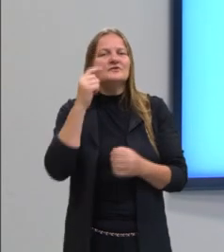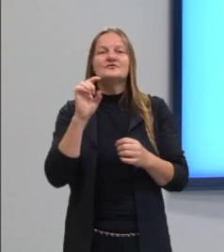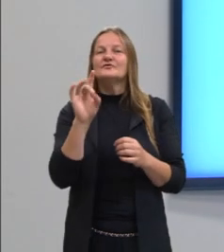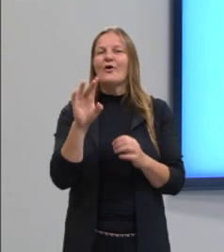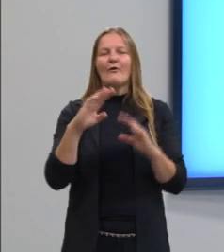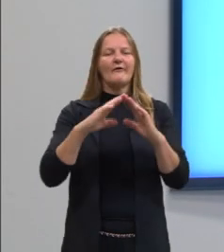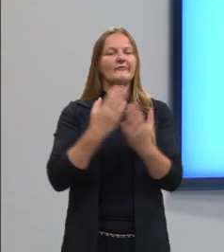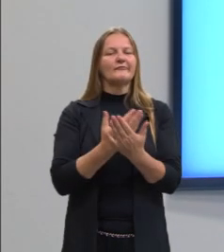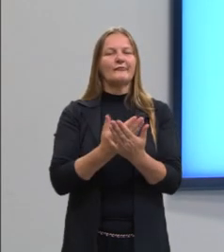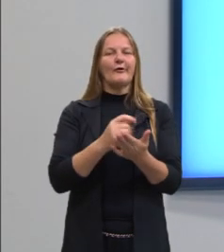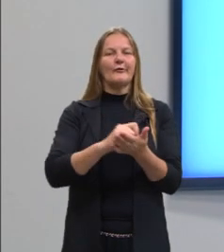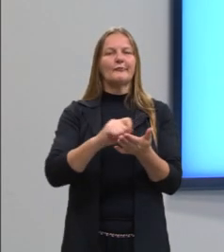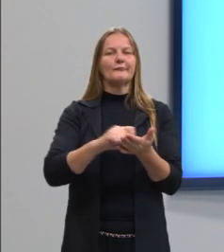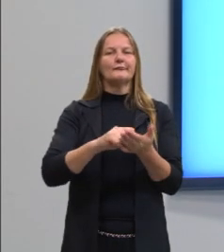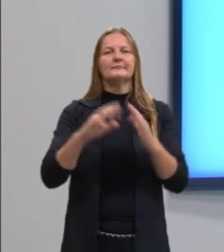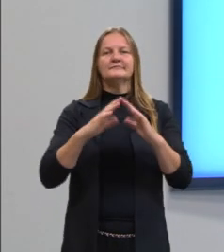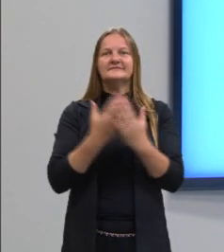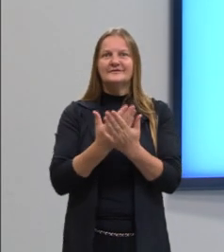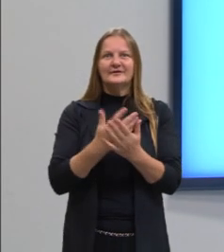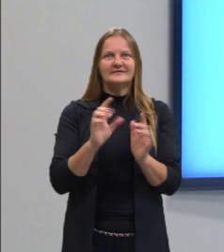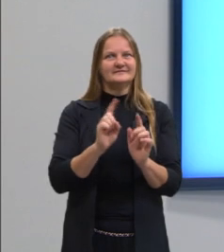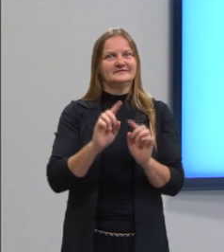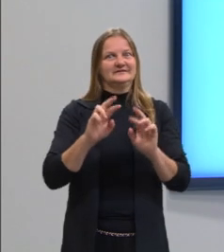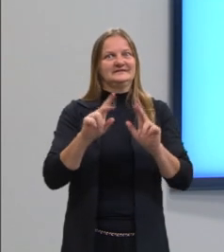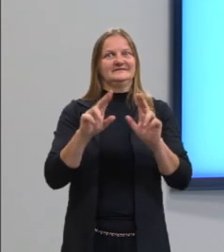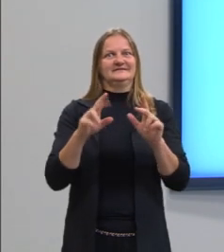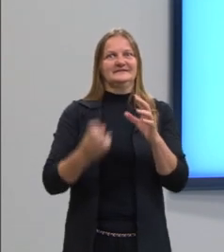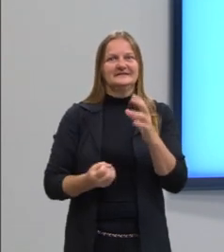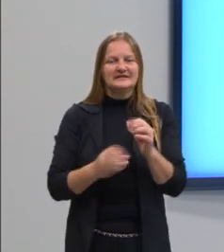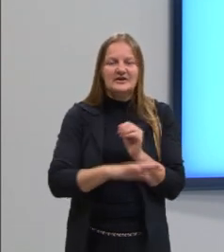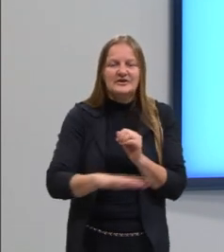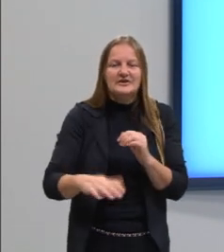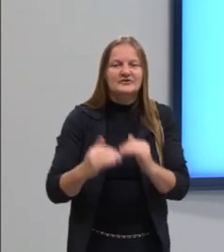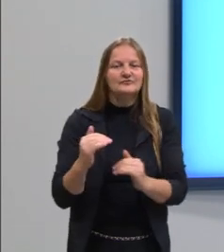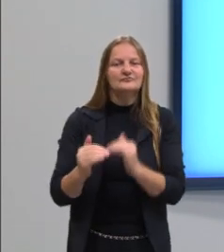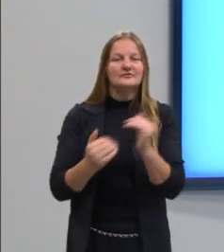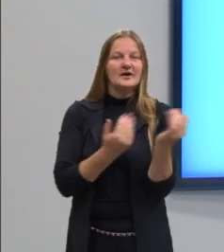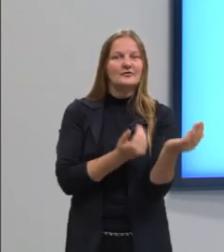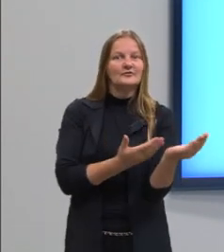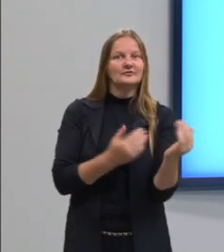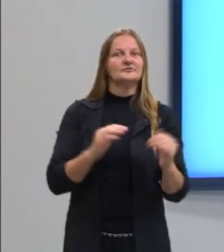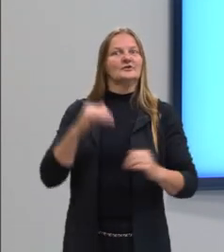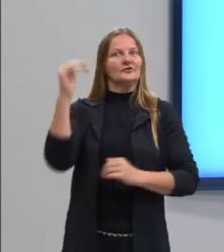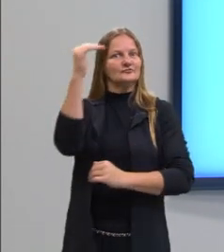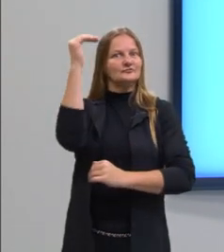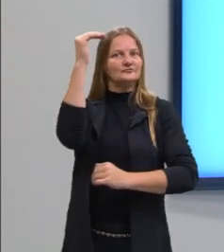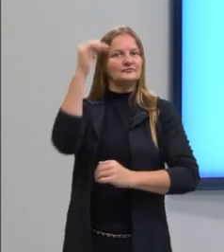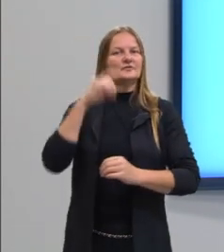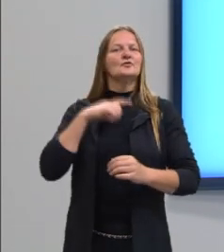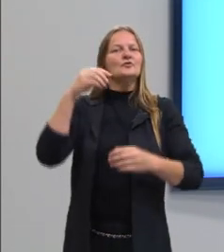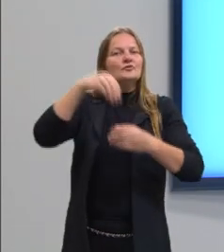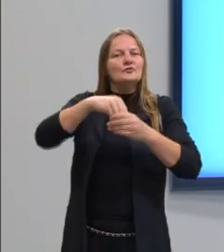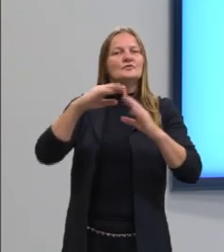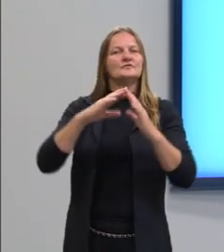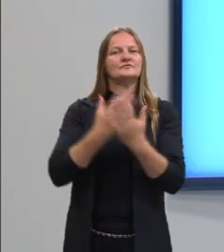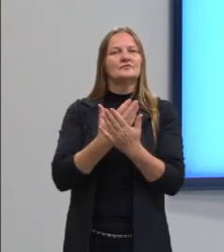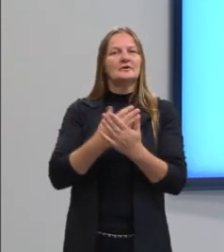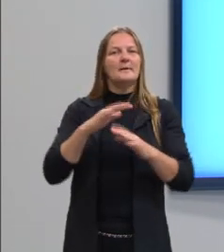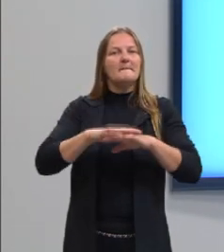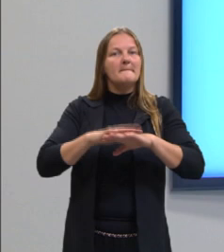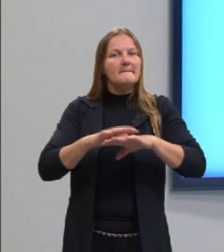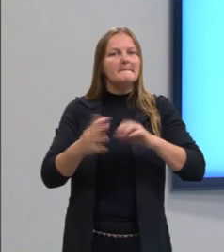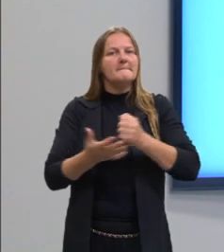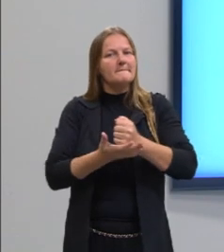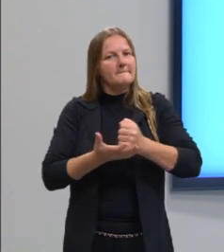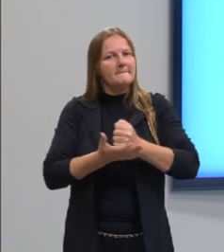matemática que está ali no momento onde nós, quando criança, depois adolescente e adulto, vimos na escola, ou a matemática básica